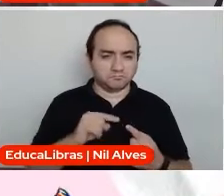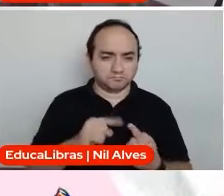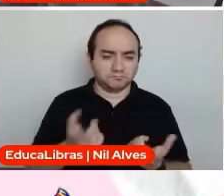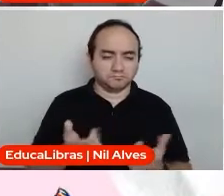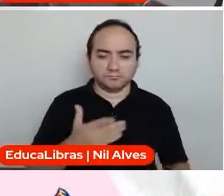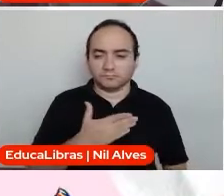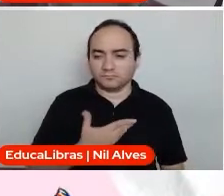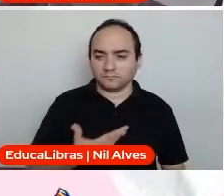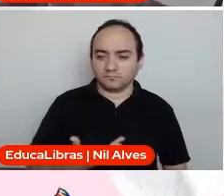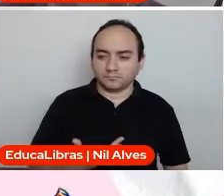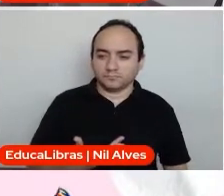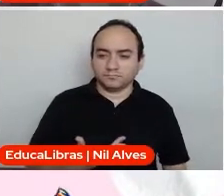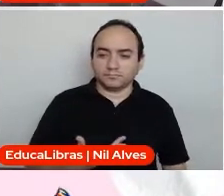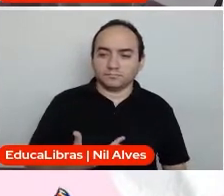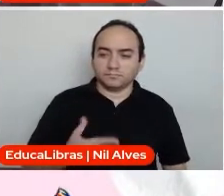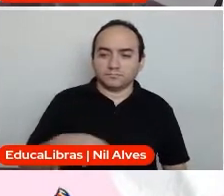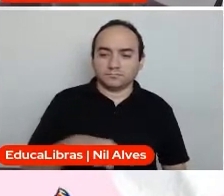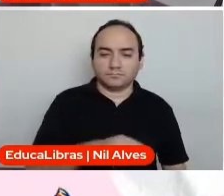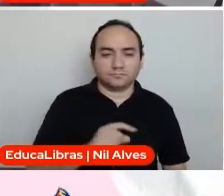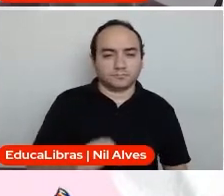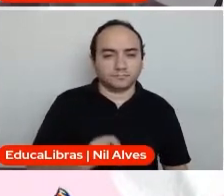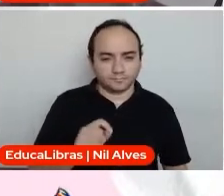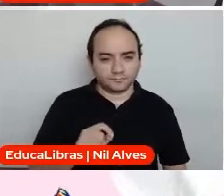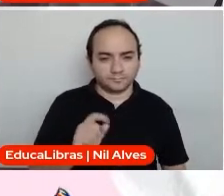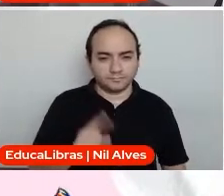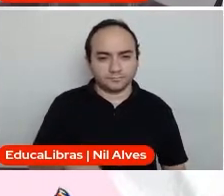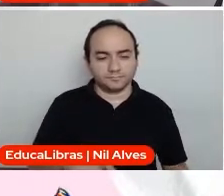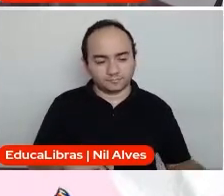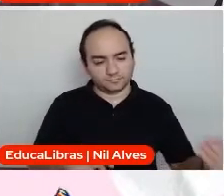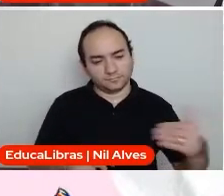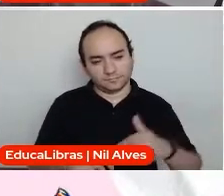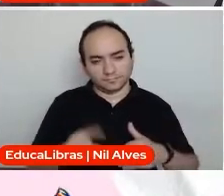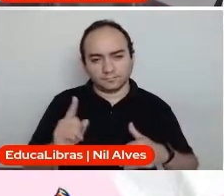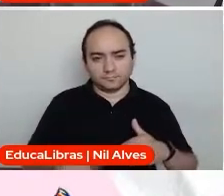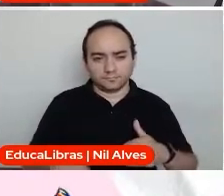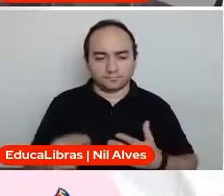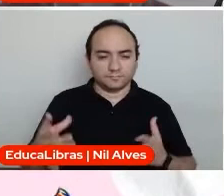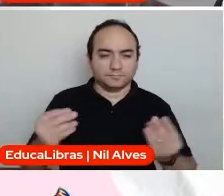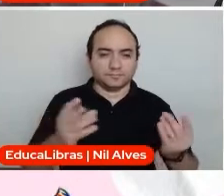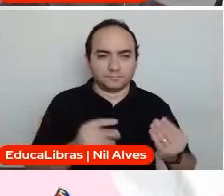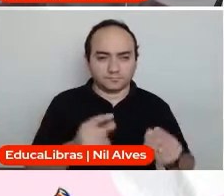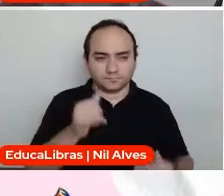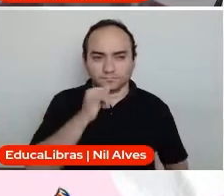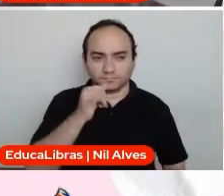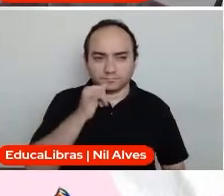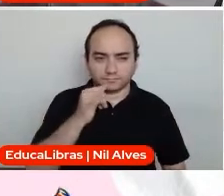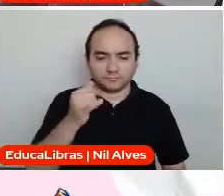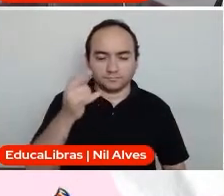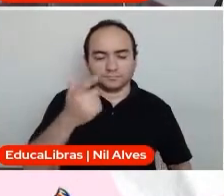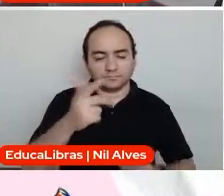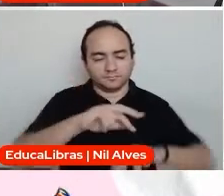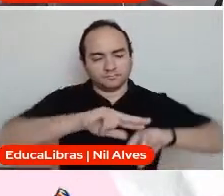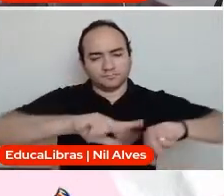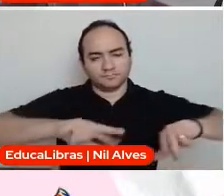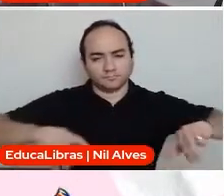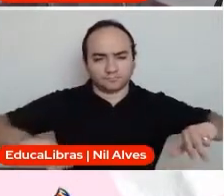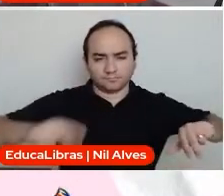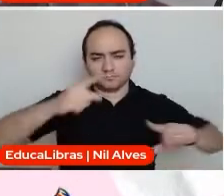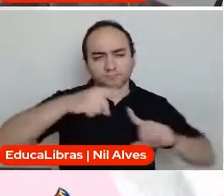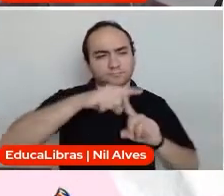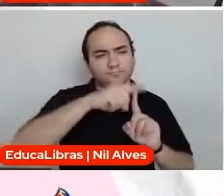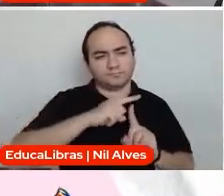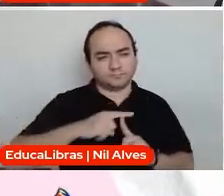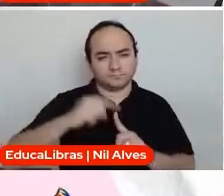a gente recebe uma quantidade exorbitante de gêneros, né? De raças e